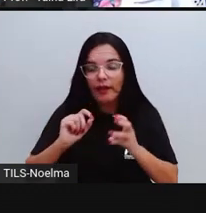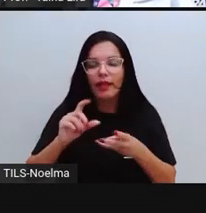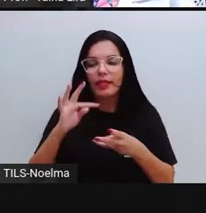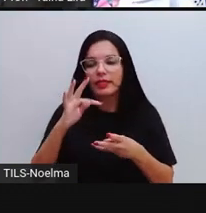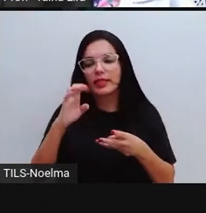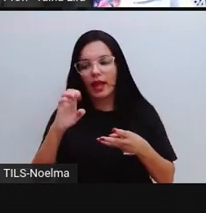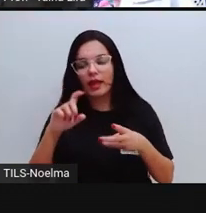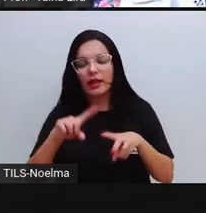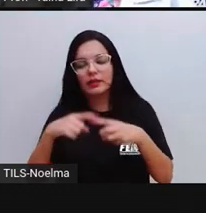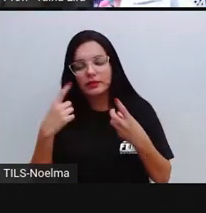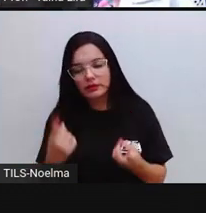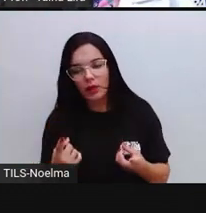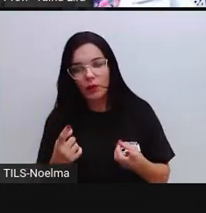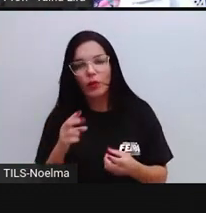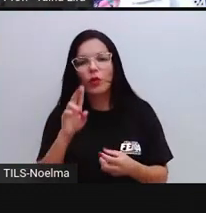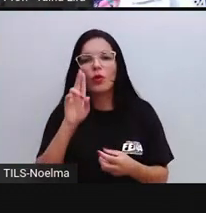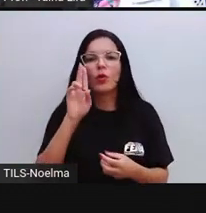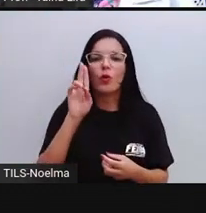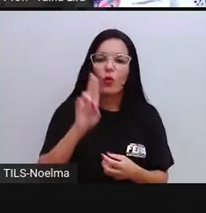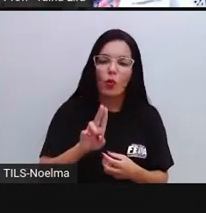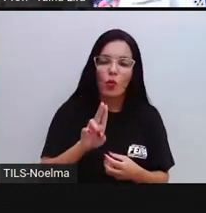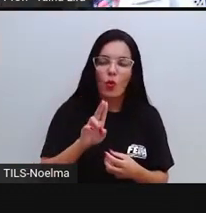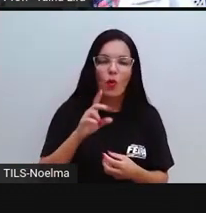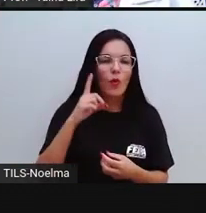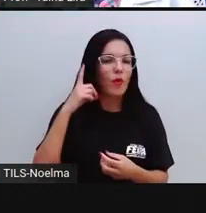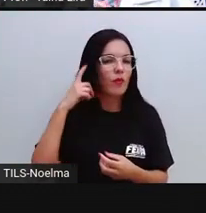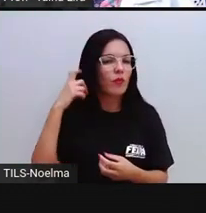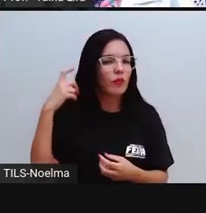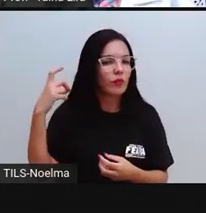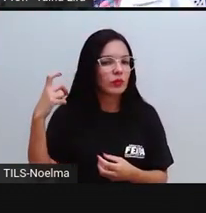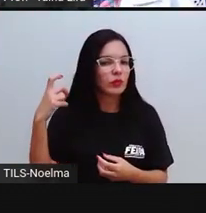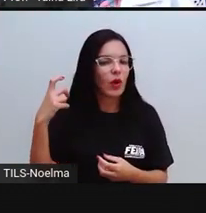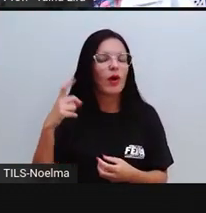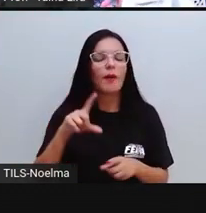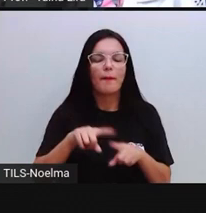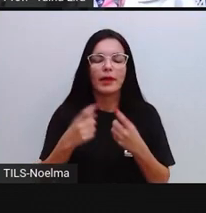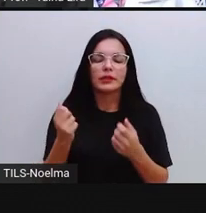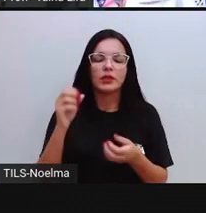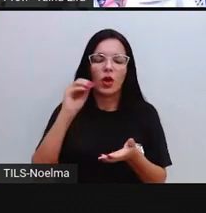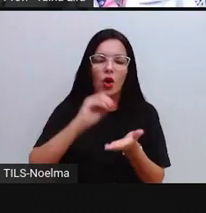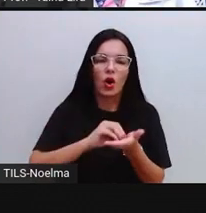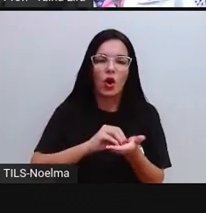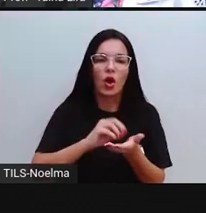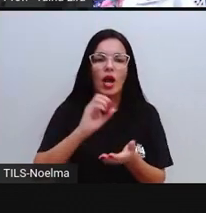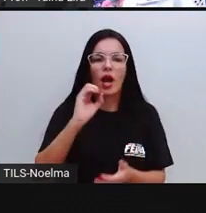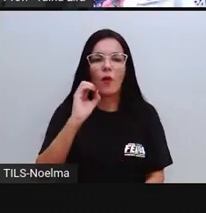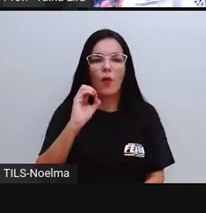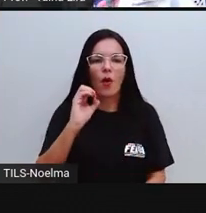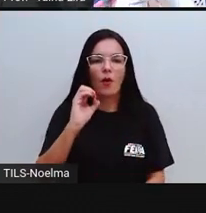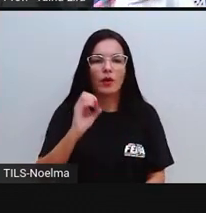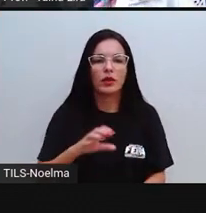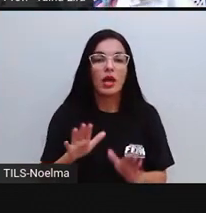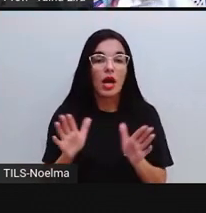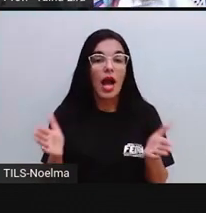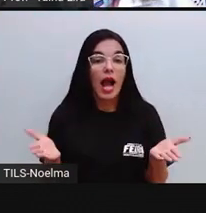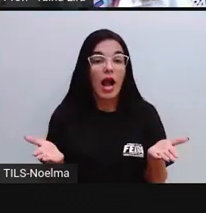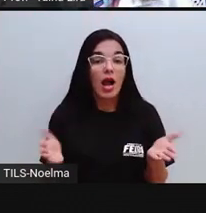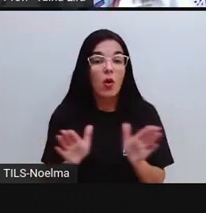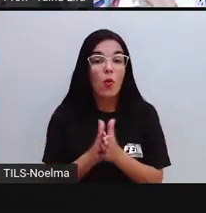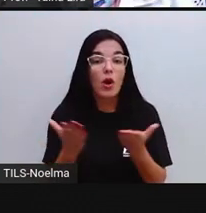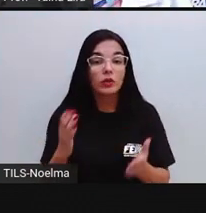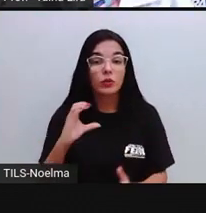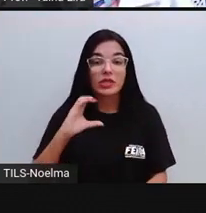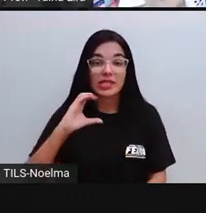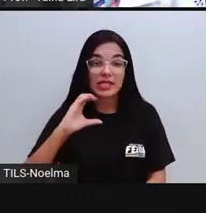Té, não é a que tem o som do U. Não coloco o U, coloco o O, tá bom? Quando o C está abraçado,